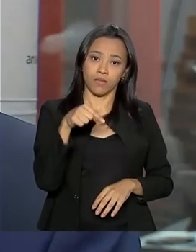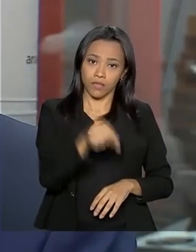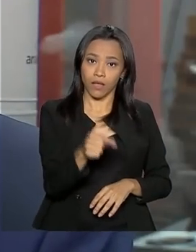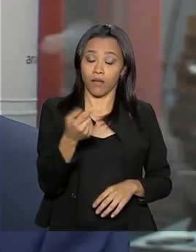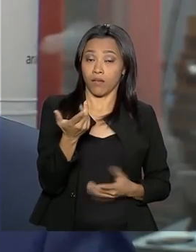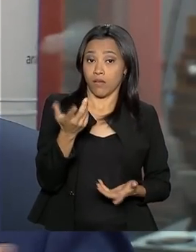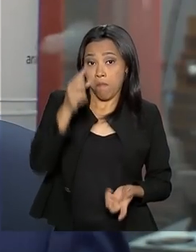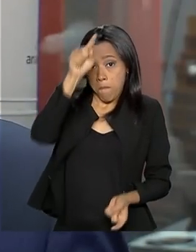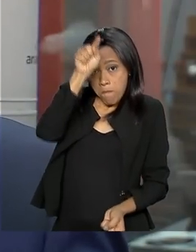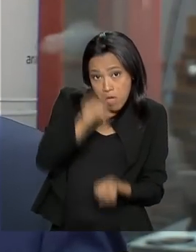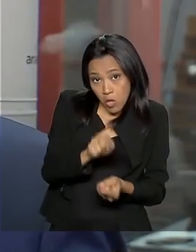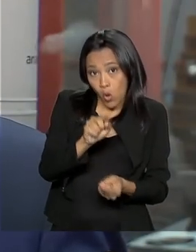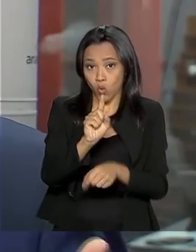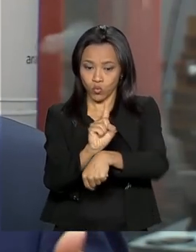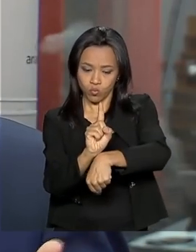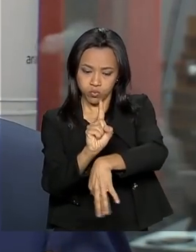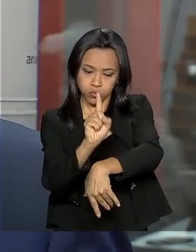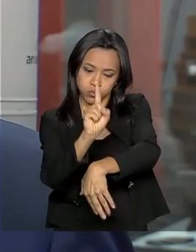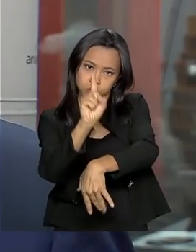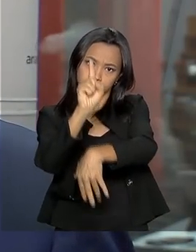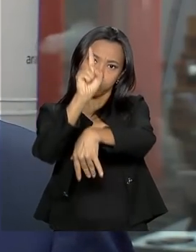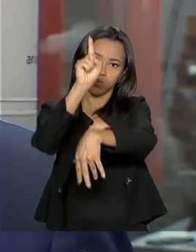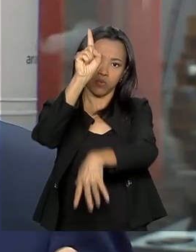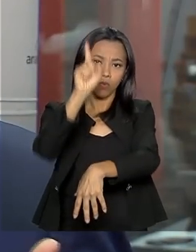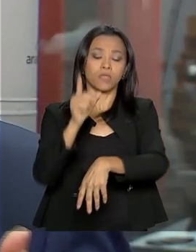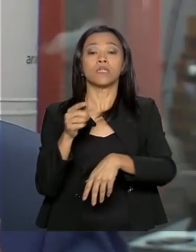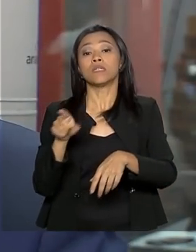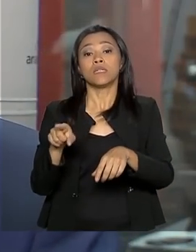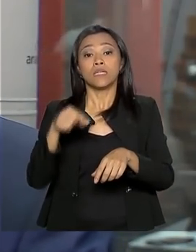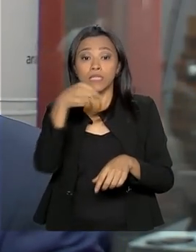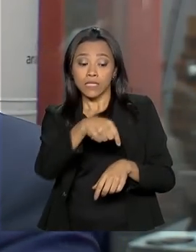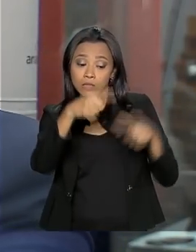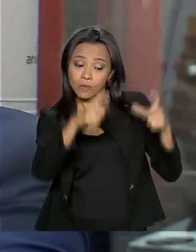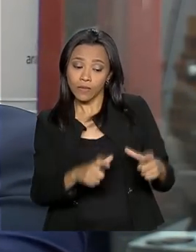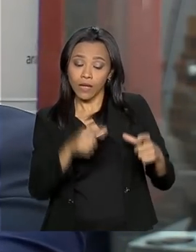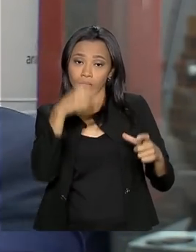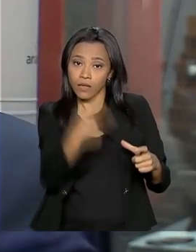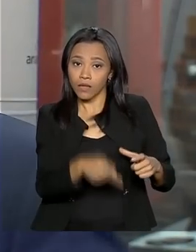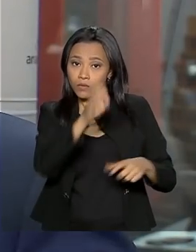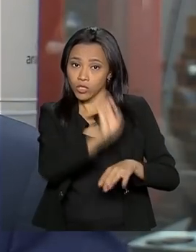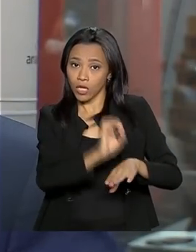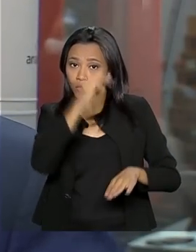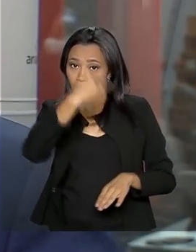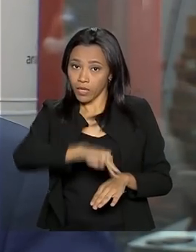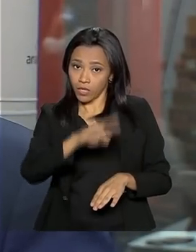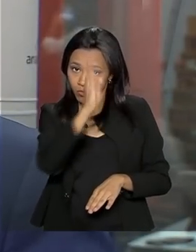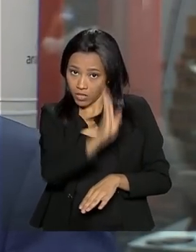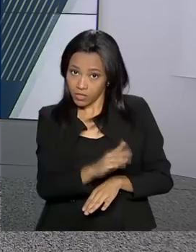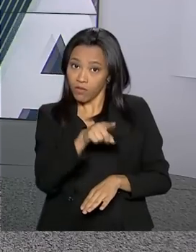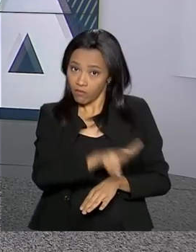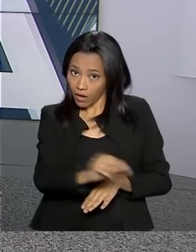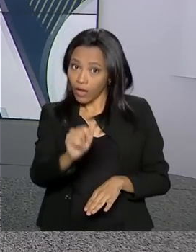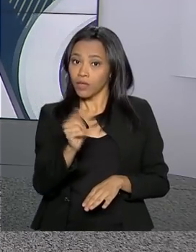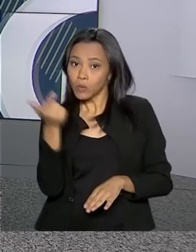menores, foguetes menores, e o Centro de Alcântara já vai sendo projetado para encontrar com esse futuro lá na frente.